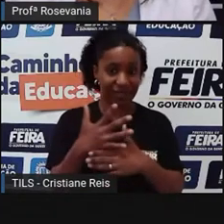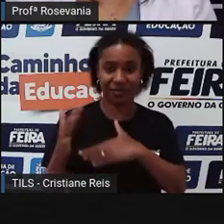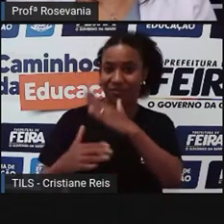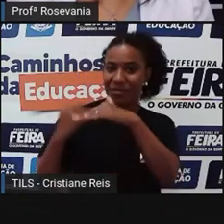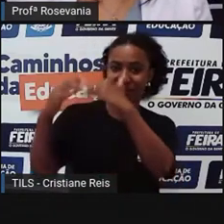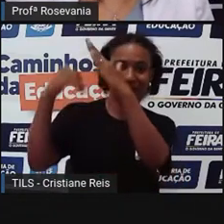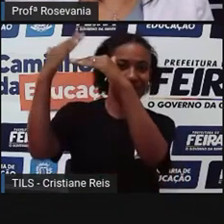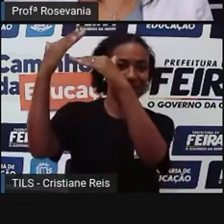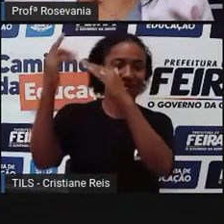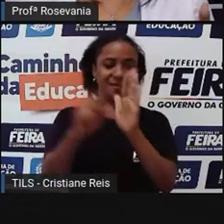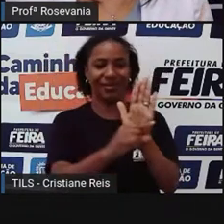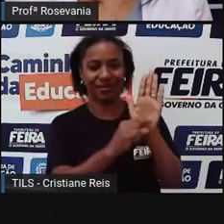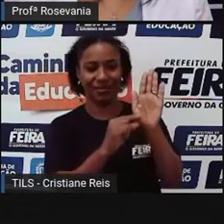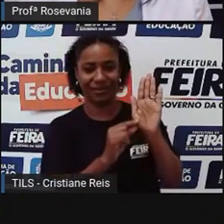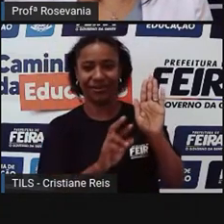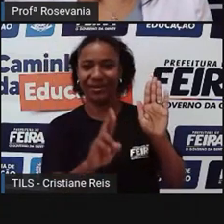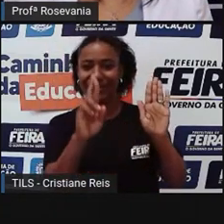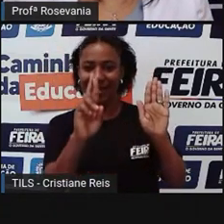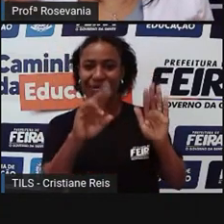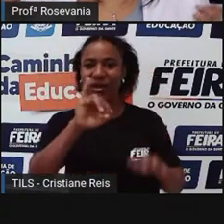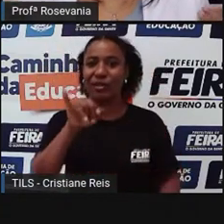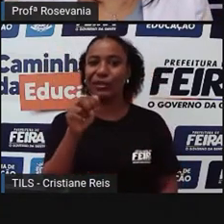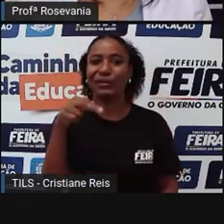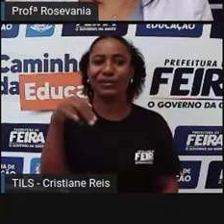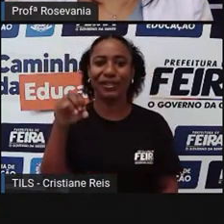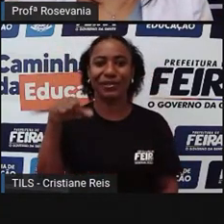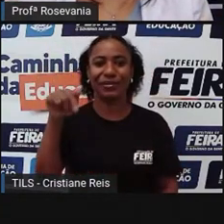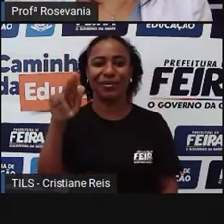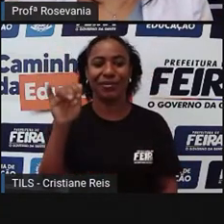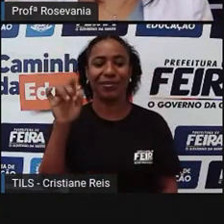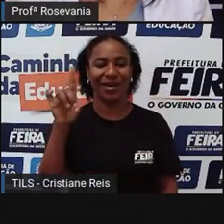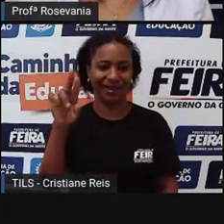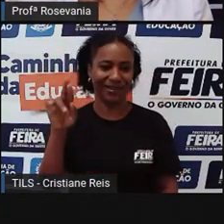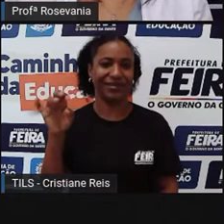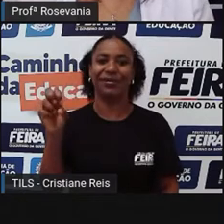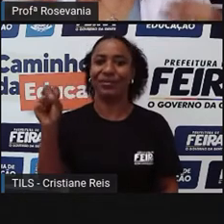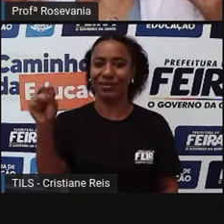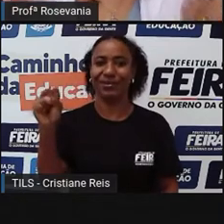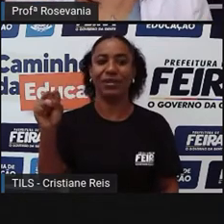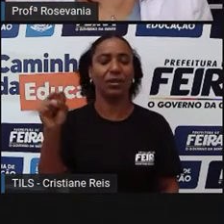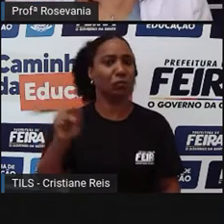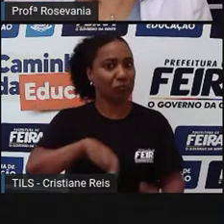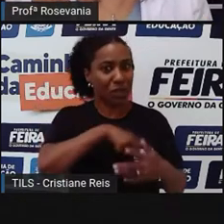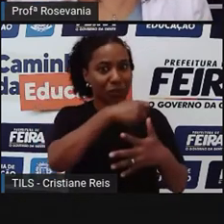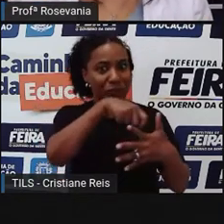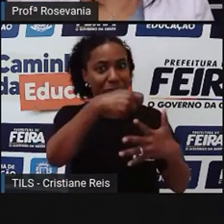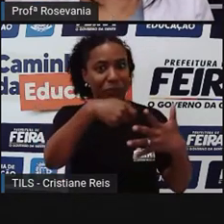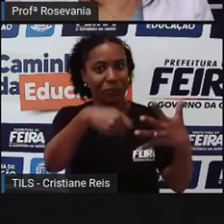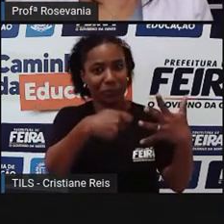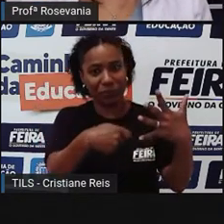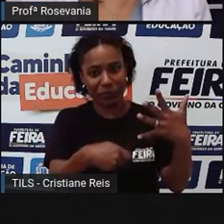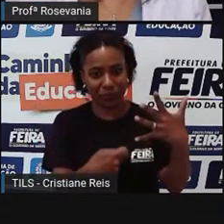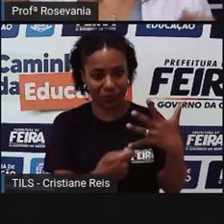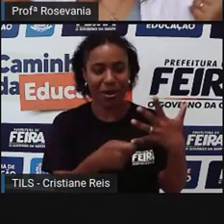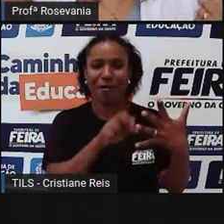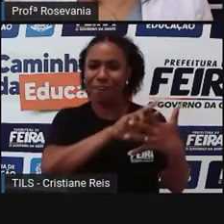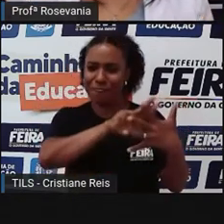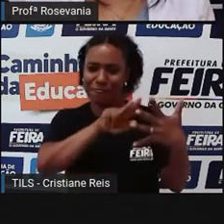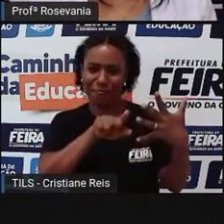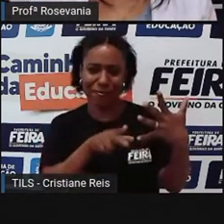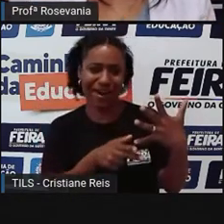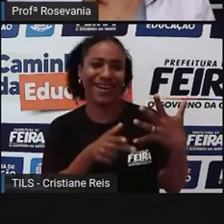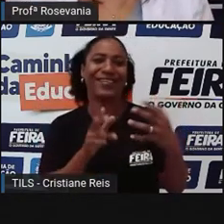que falou isso. Então, a nossa cidade, ela, além de ser chamada, né, princesinha do sertão, já foi chamada de Porta Áurea da Bahia.